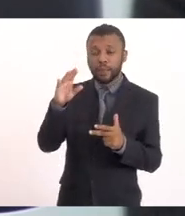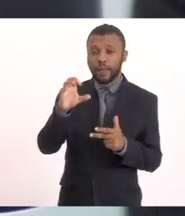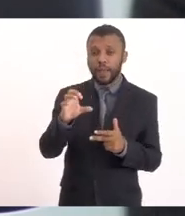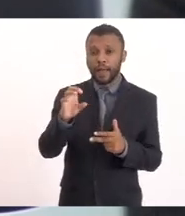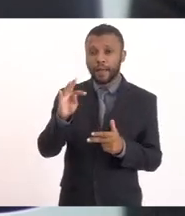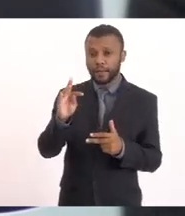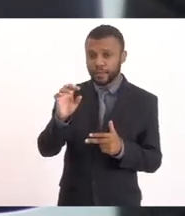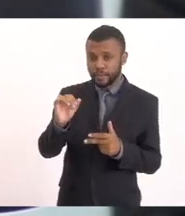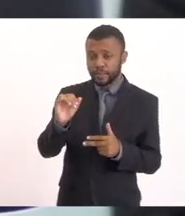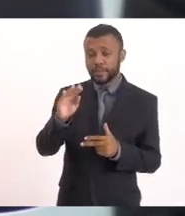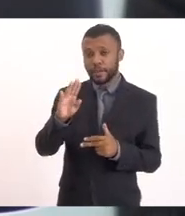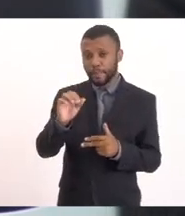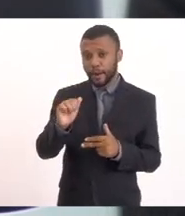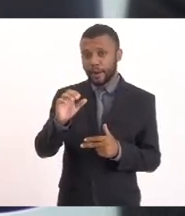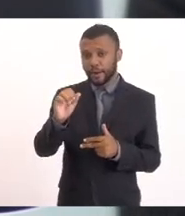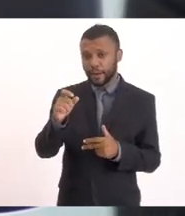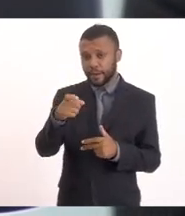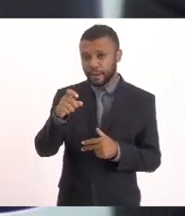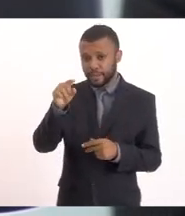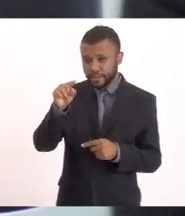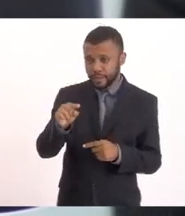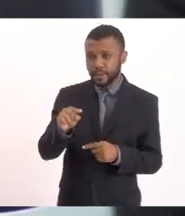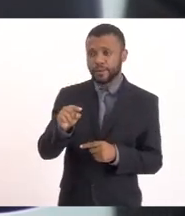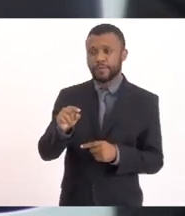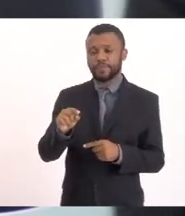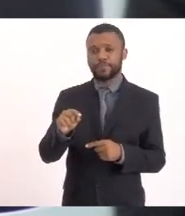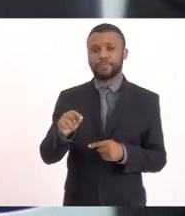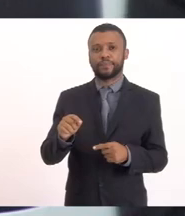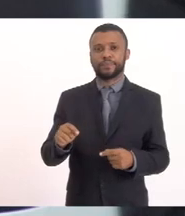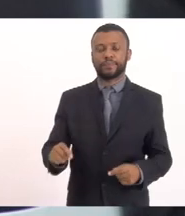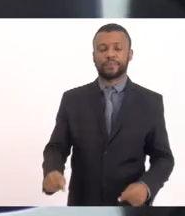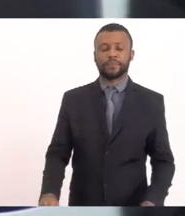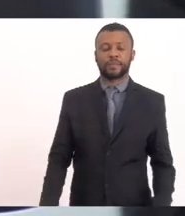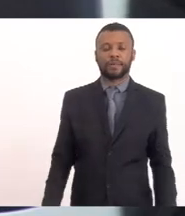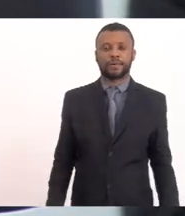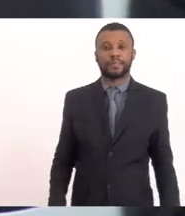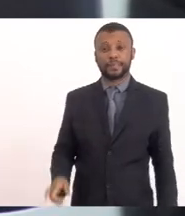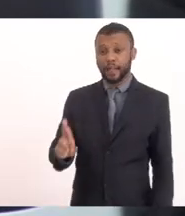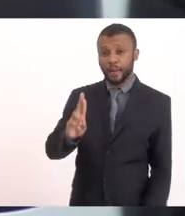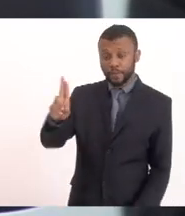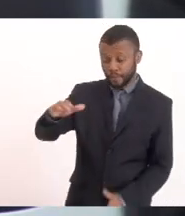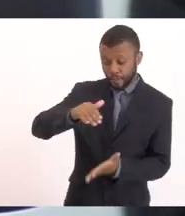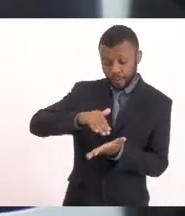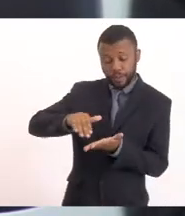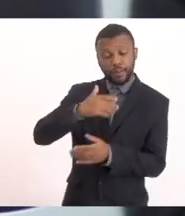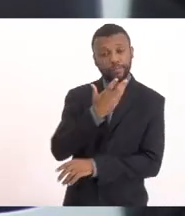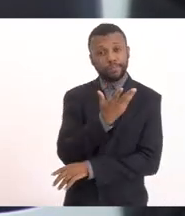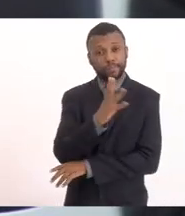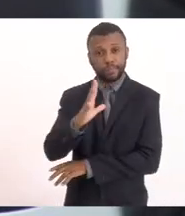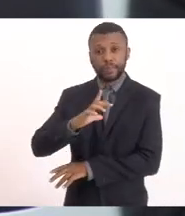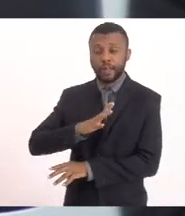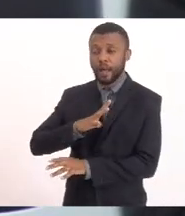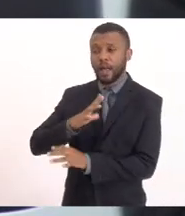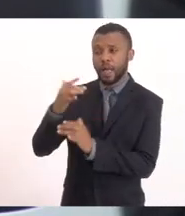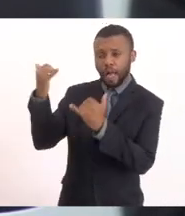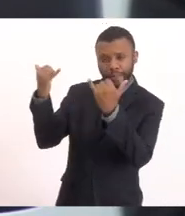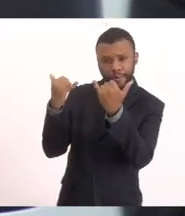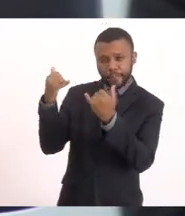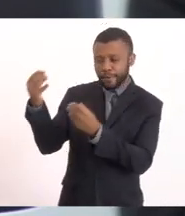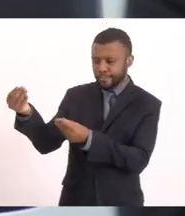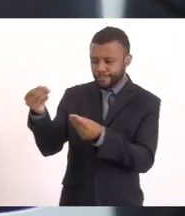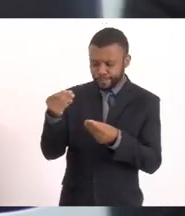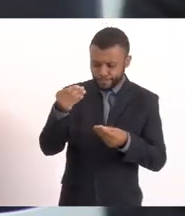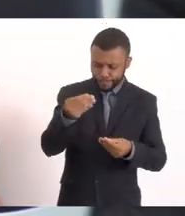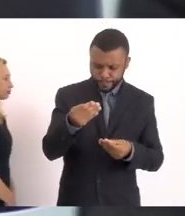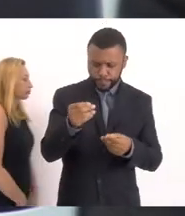De Bacachá Que no caso Foi dita pelo Secretário de Meio Ambiente Que só recebe Os números E olha que os números Estão